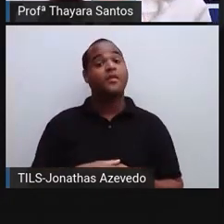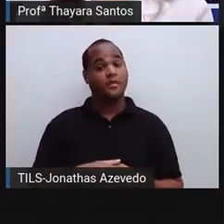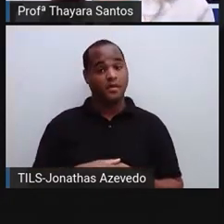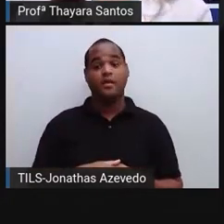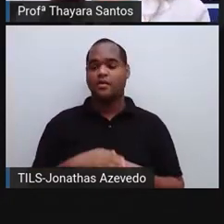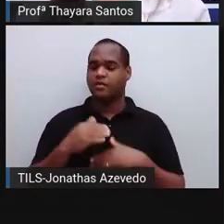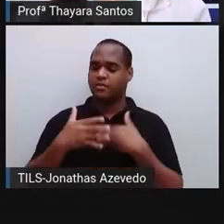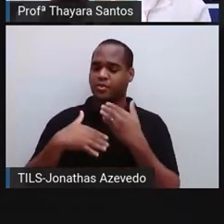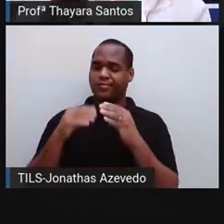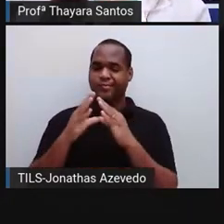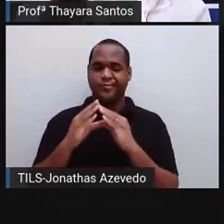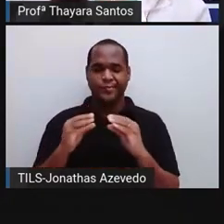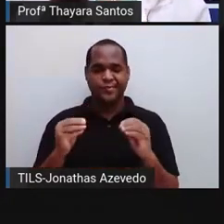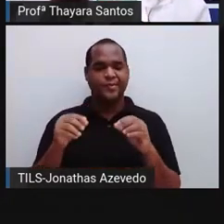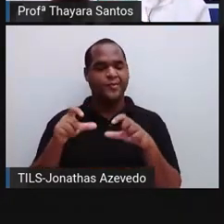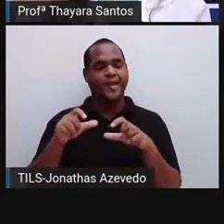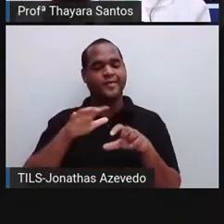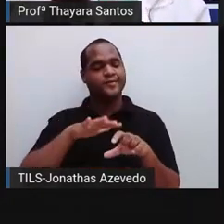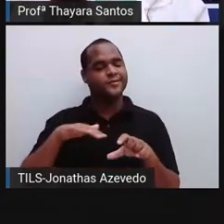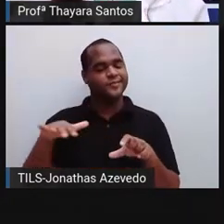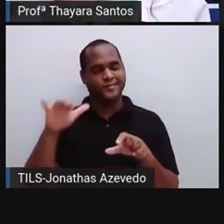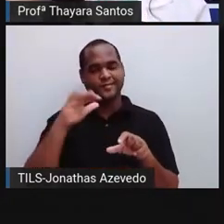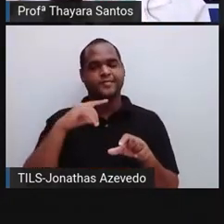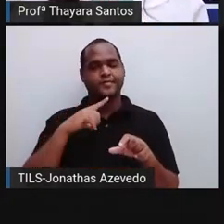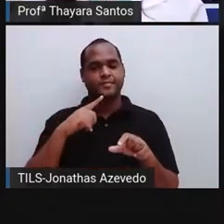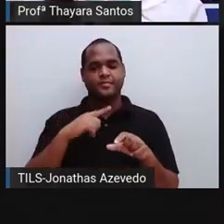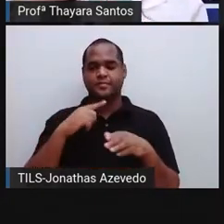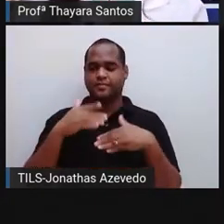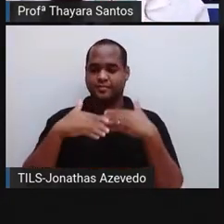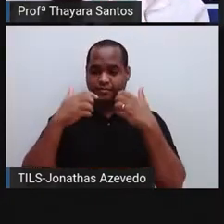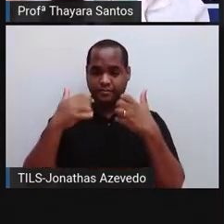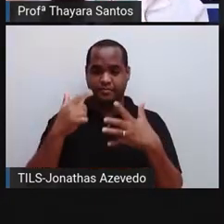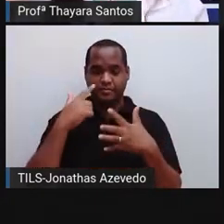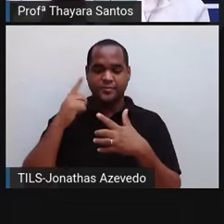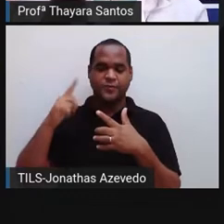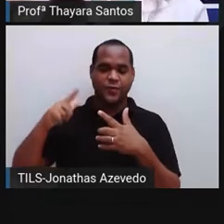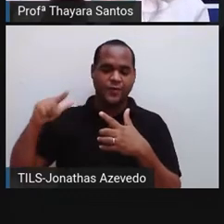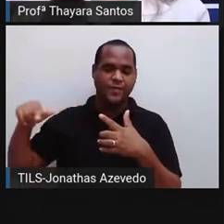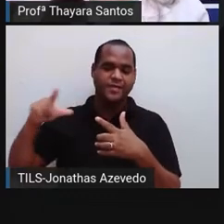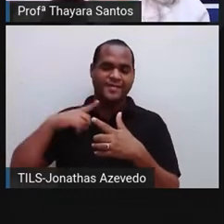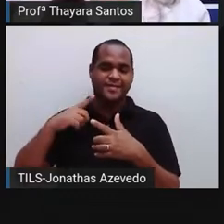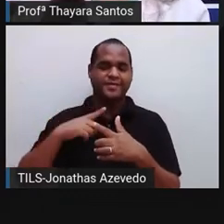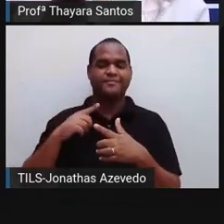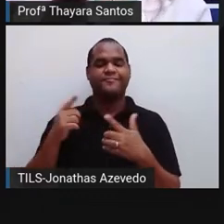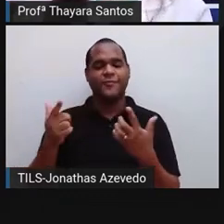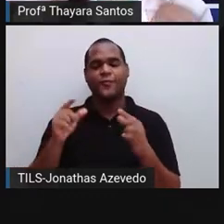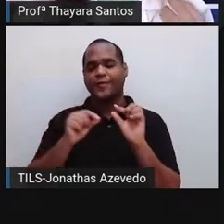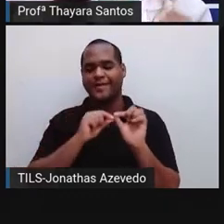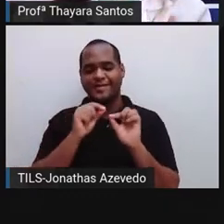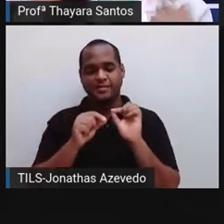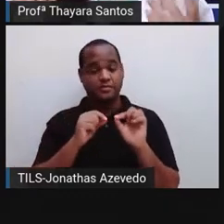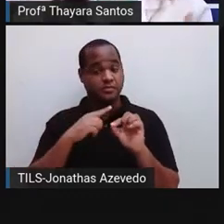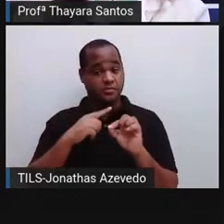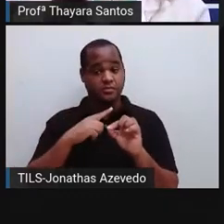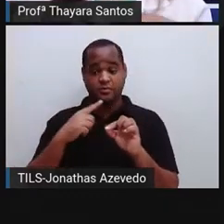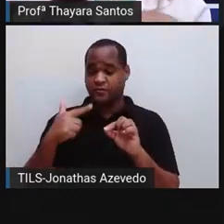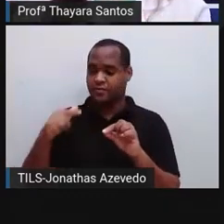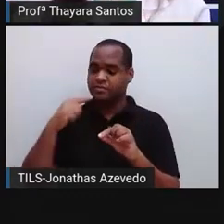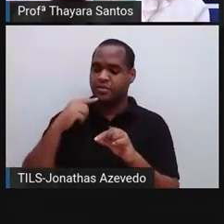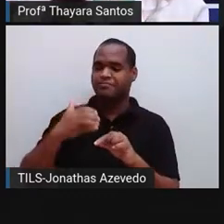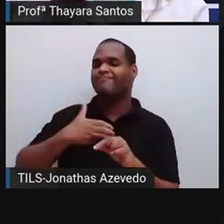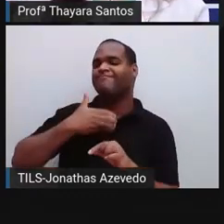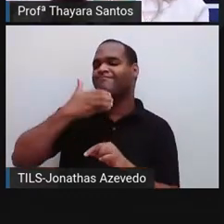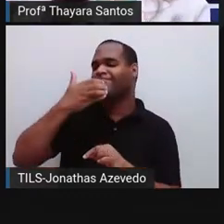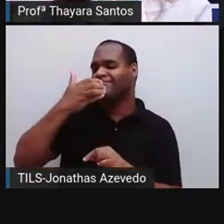sumindo daquela população. Por isso que quando ele foi de novo, só tinha girafas de pescoço comprido, e as girafas de pescoço comprido, elas